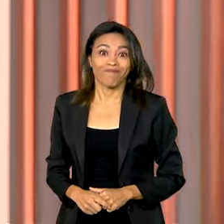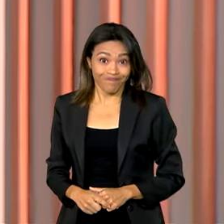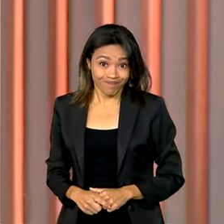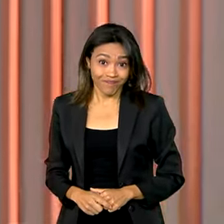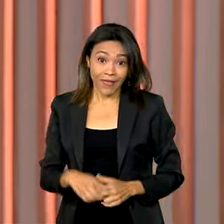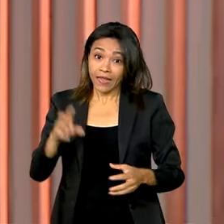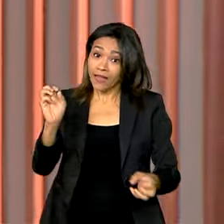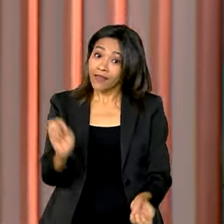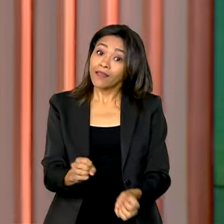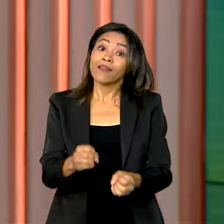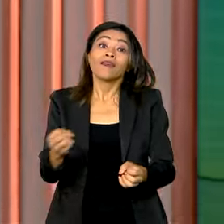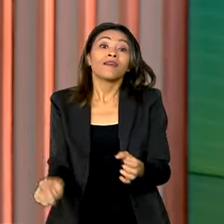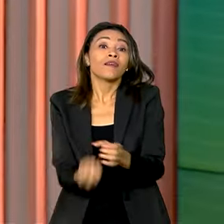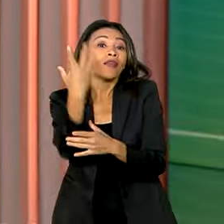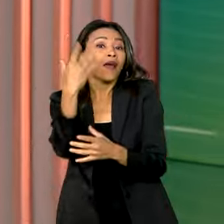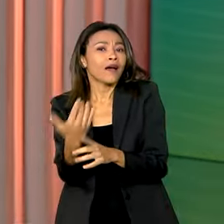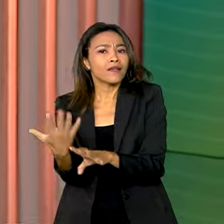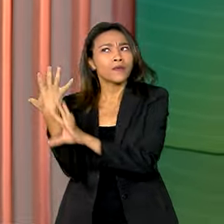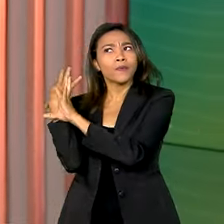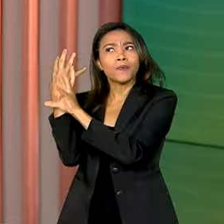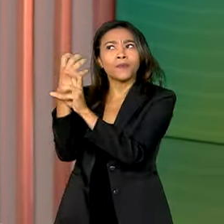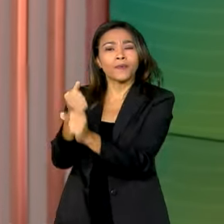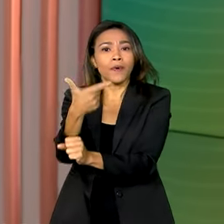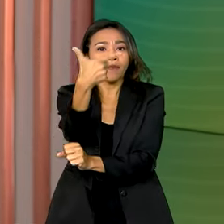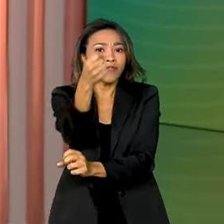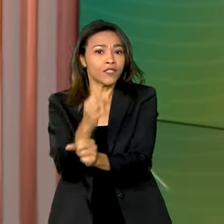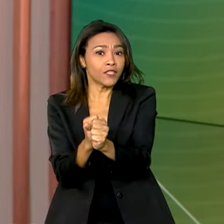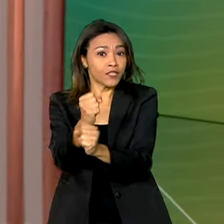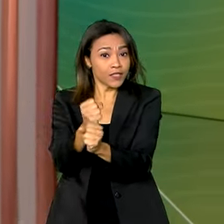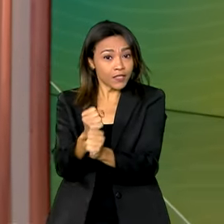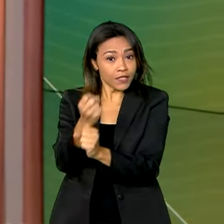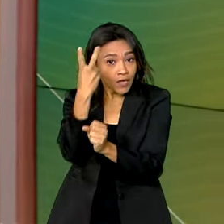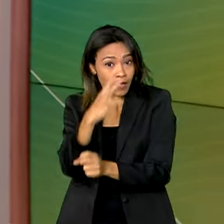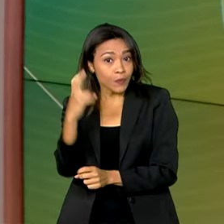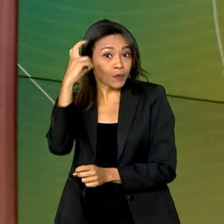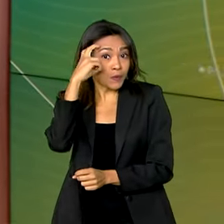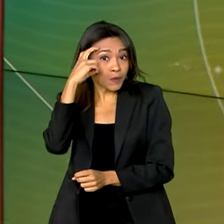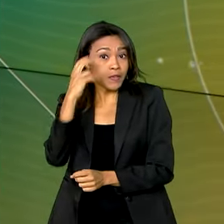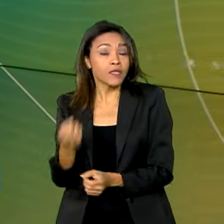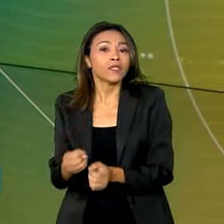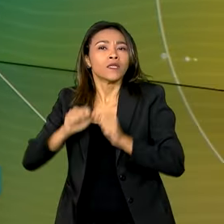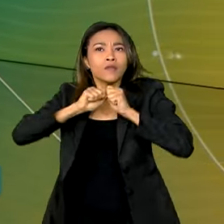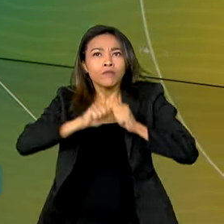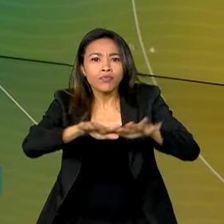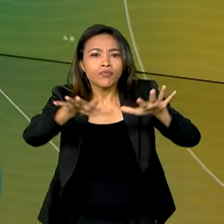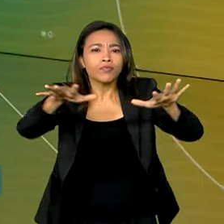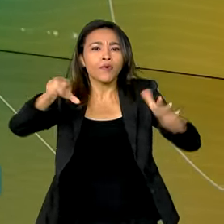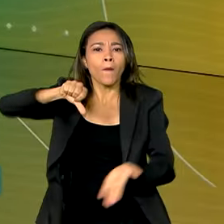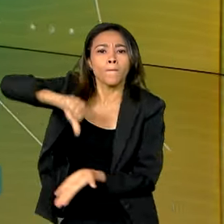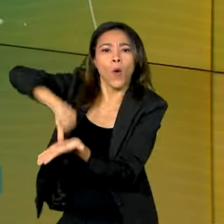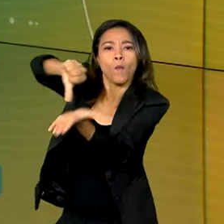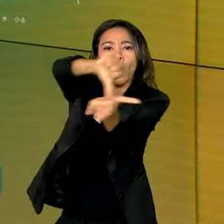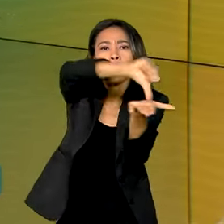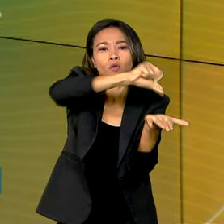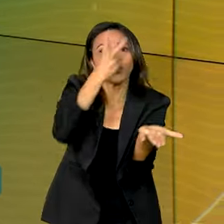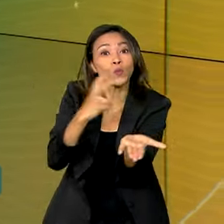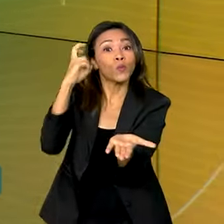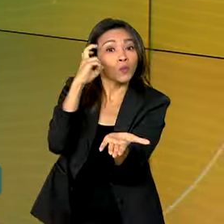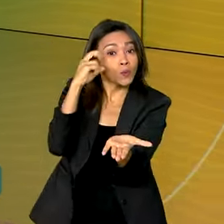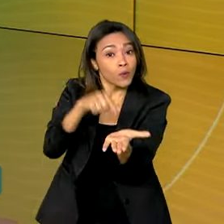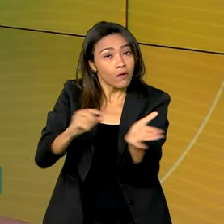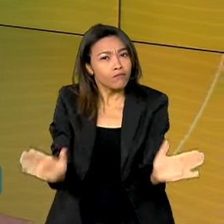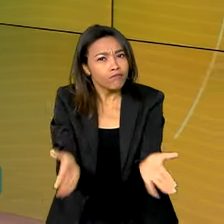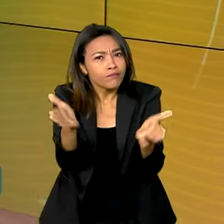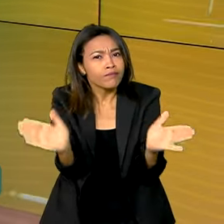Criada há 20 anos, a política nacional Cultura Viva ajudou a espalhar pontos de cultura por todo o território nacional, fortalecendo a arte